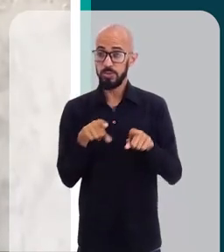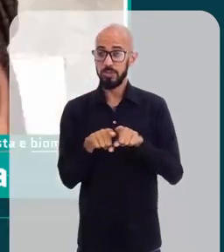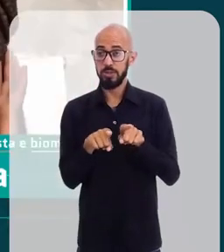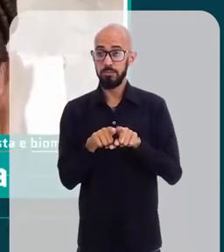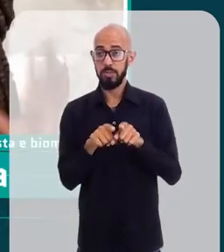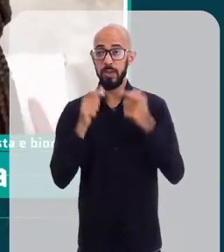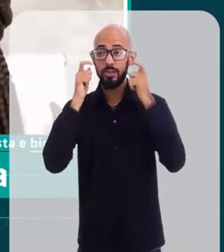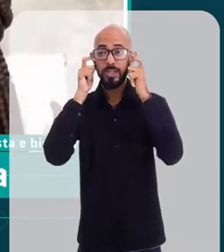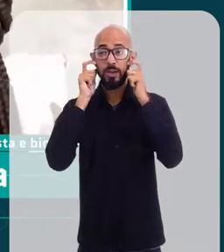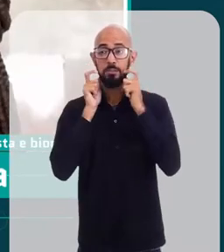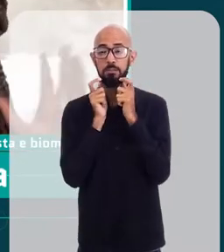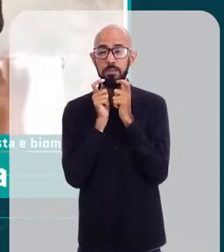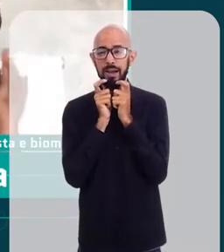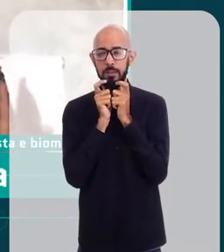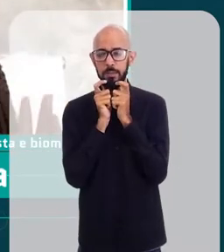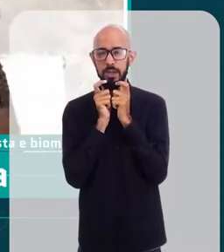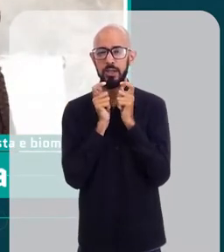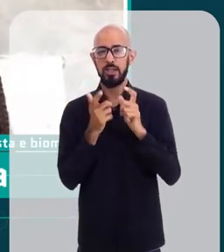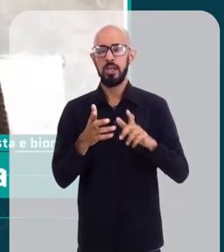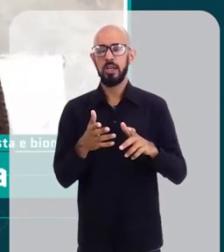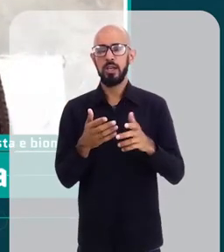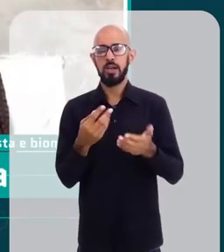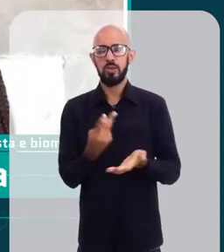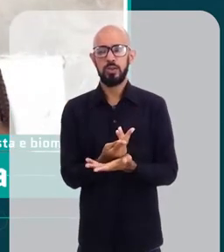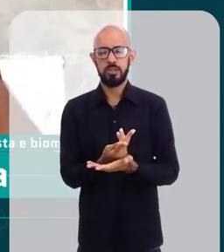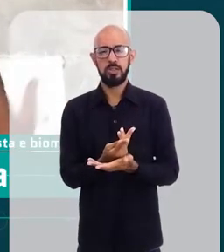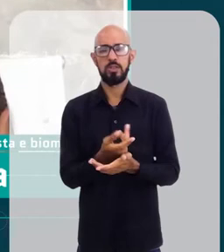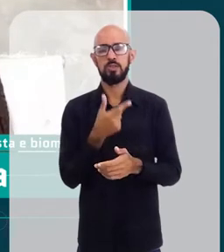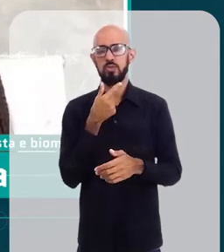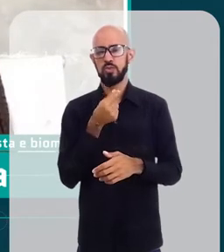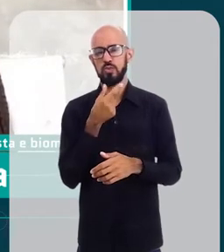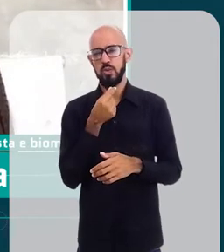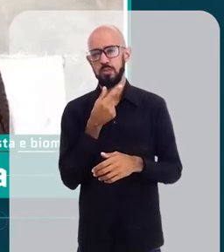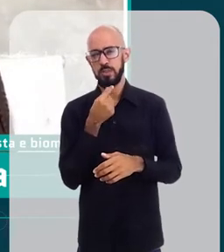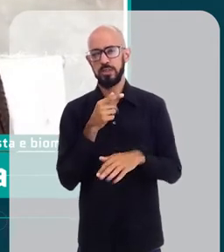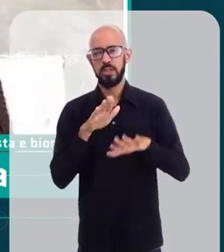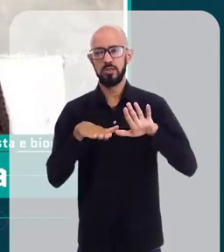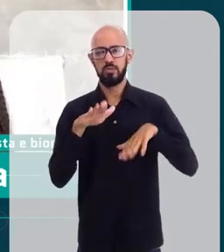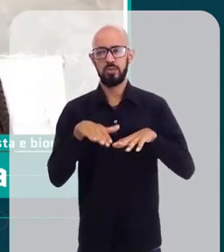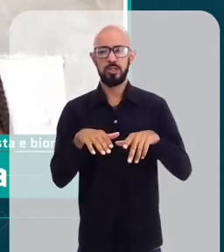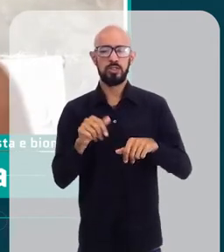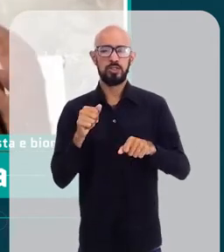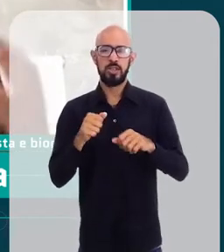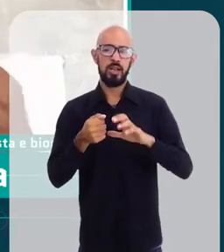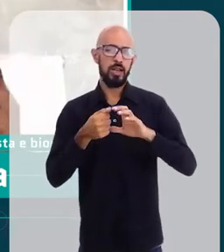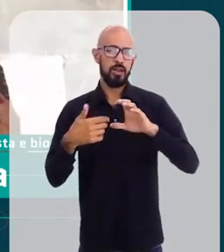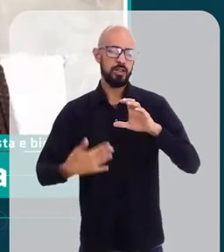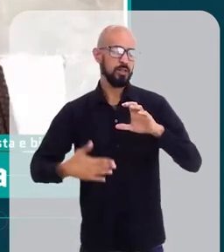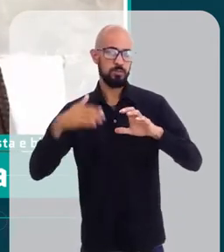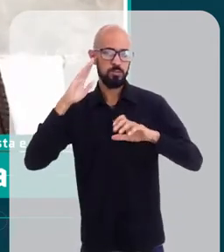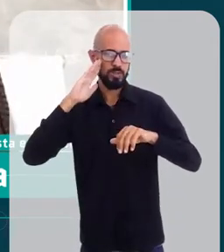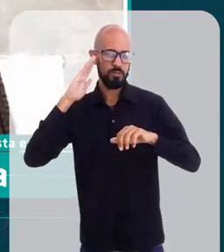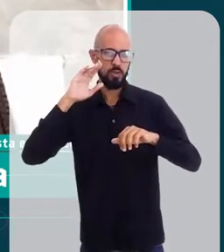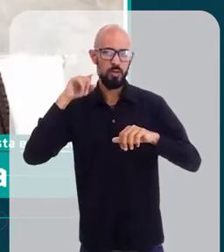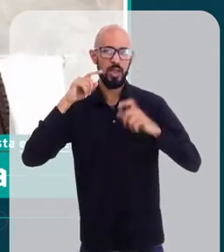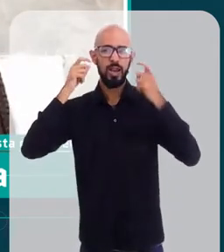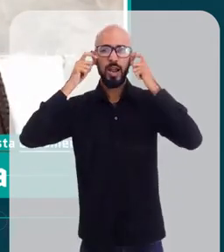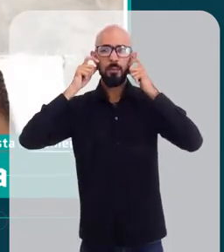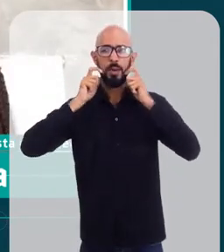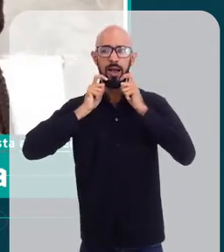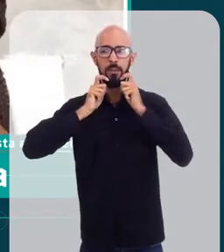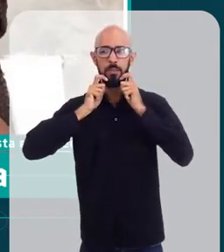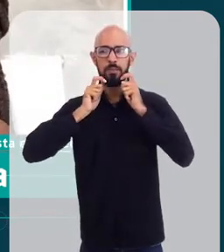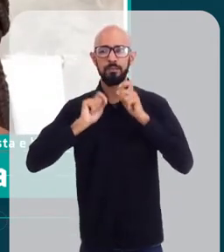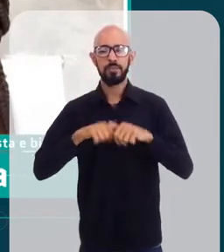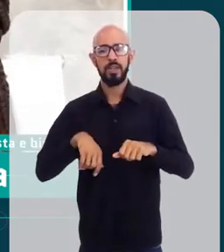barba, a gente está com essa barba linda e maravilhosa, e os homens, no caso dos homens, o local mais característico da folicolite